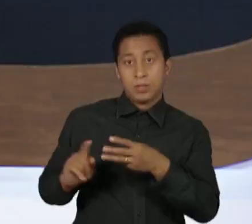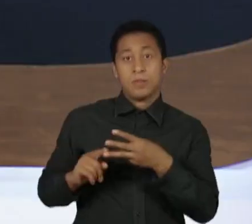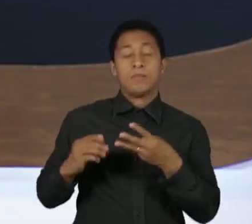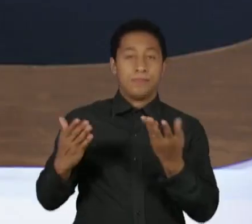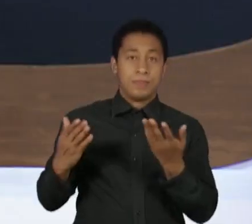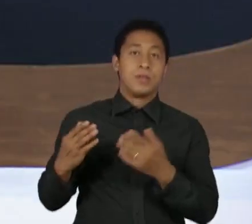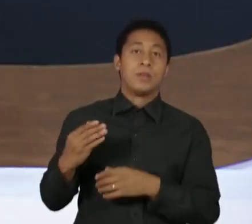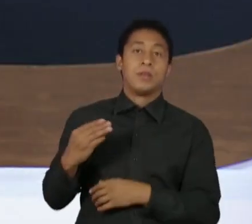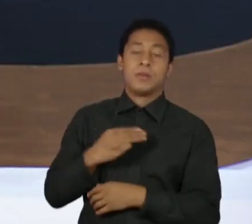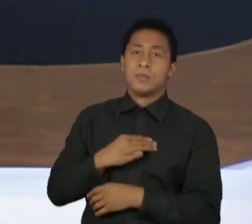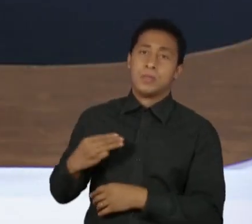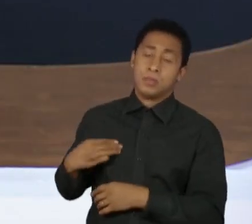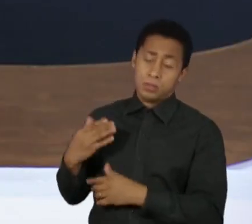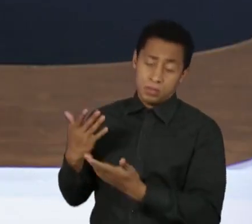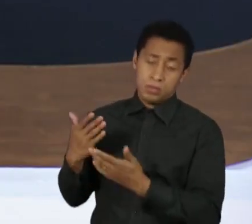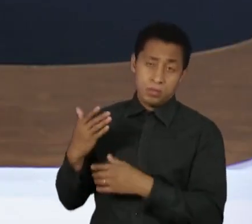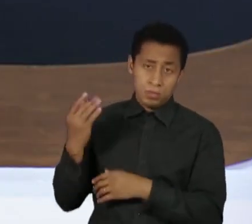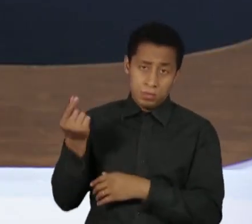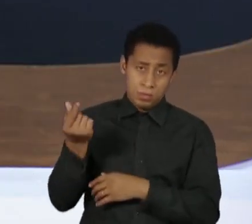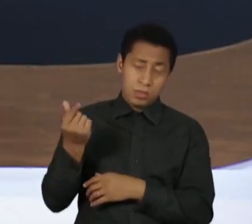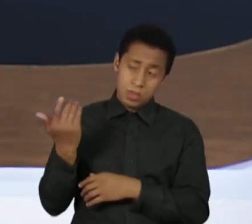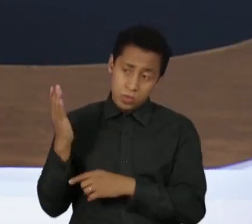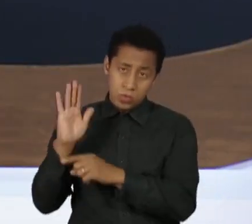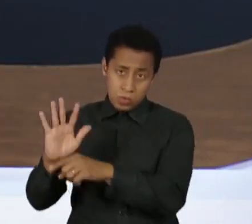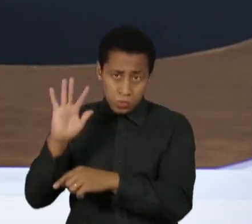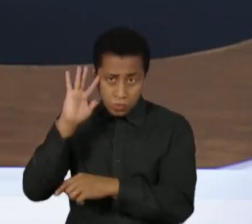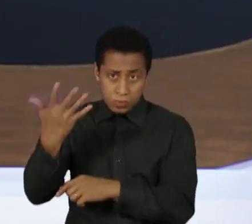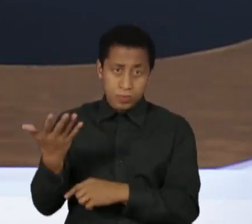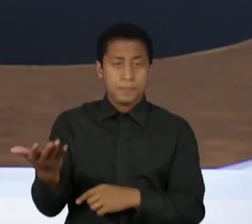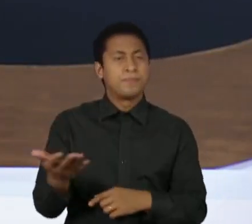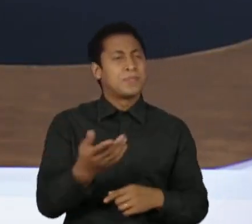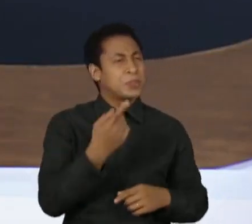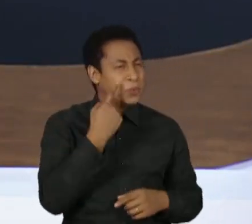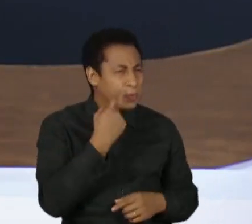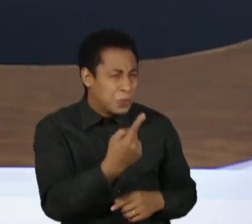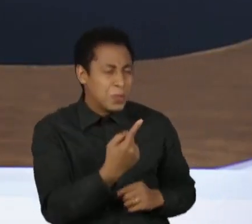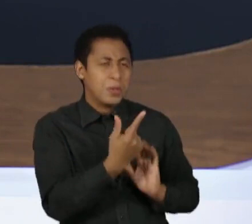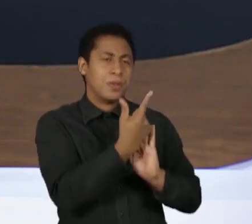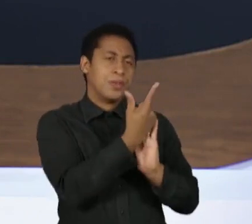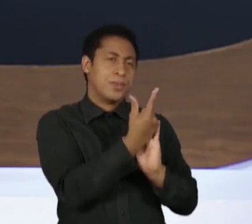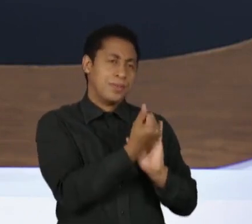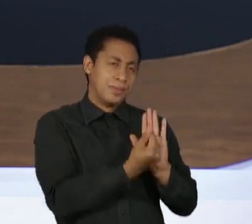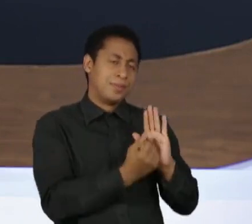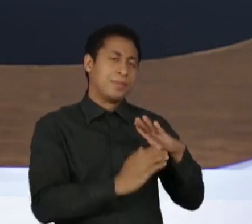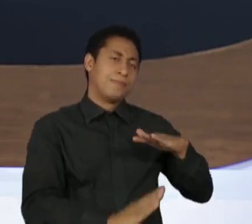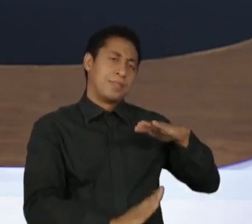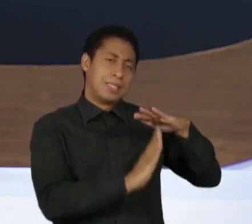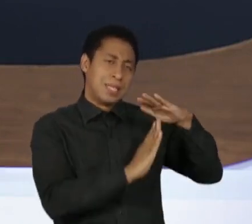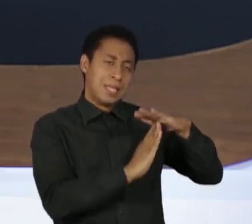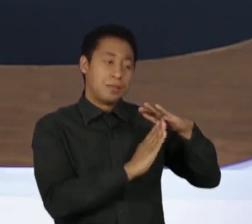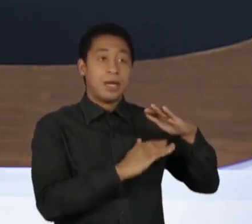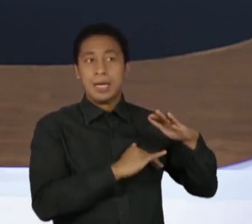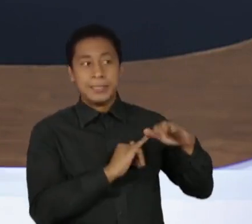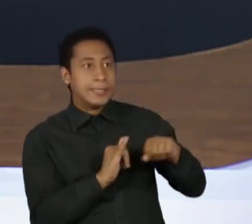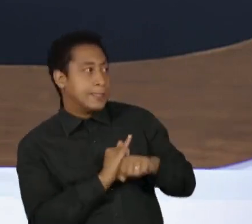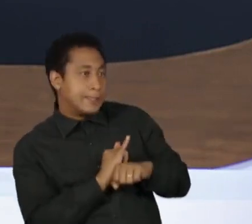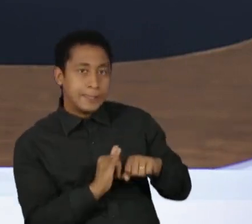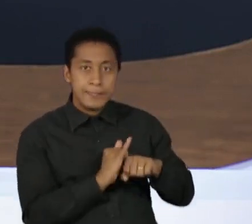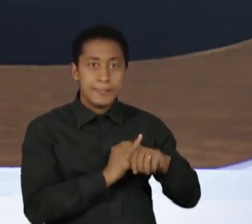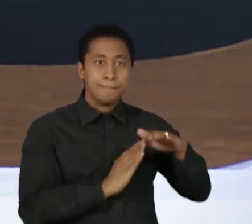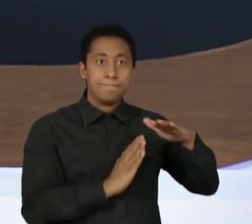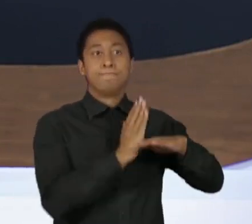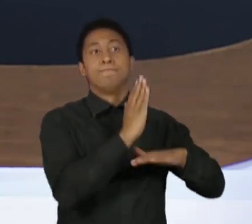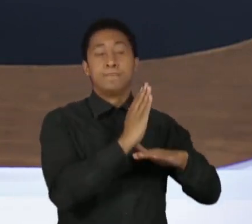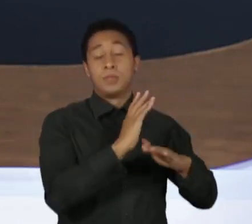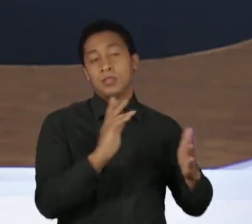A gente viu dentro dessa coisa do teto que foi sendo burlado ao longo dos anos, um dos principais casos se deu em relação aos